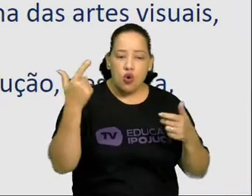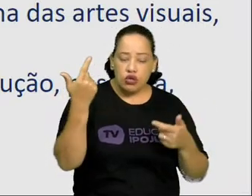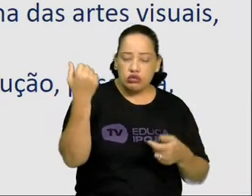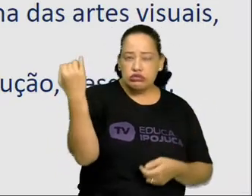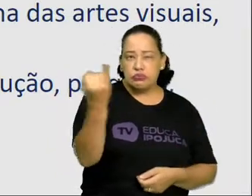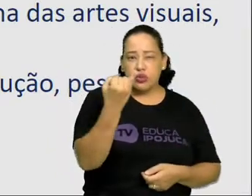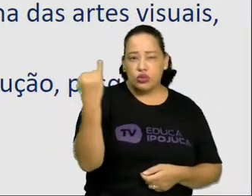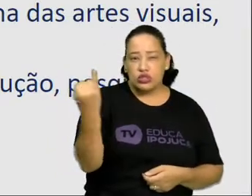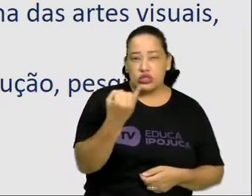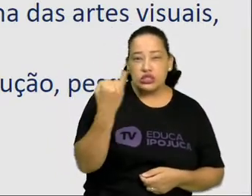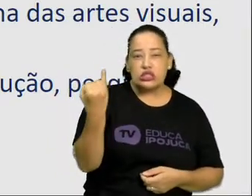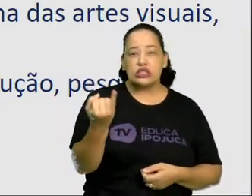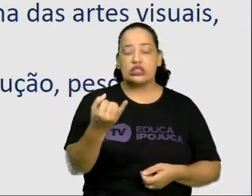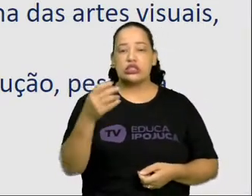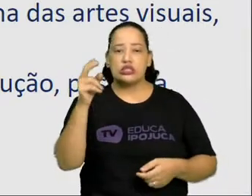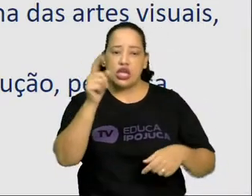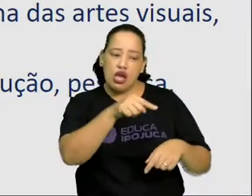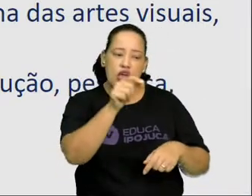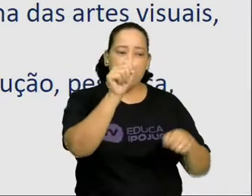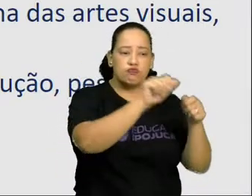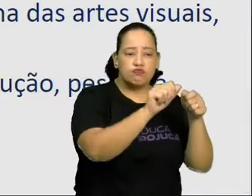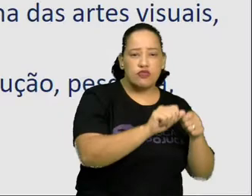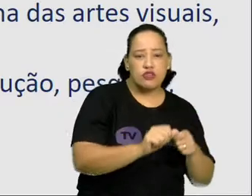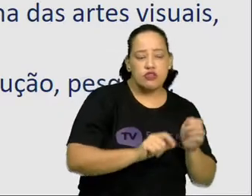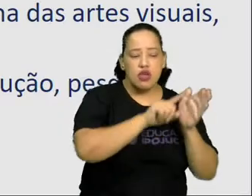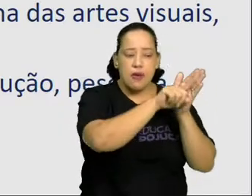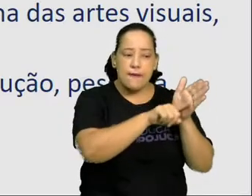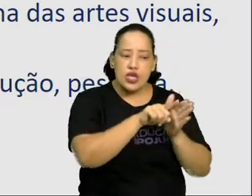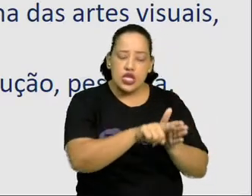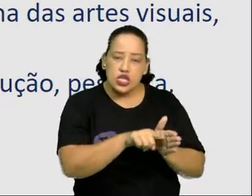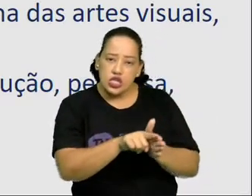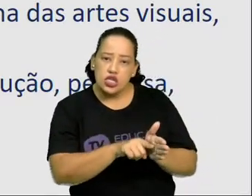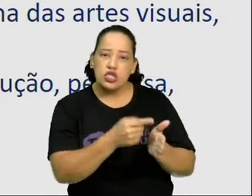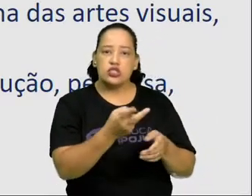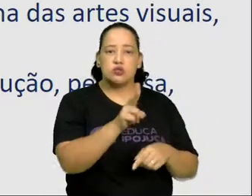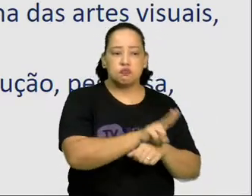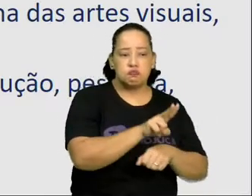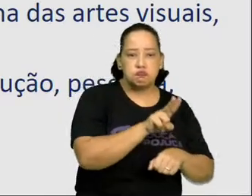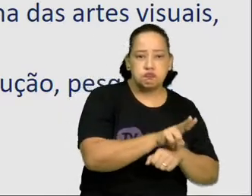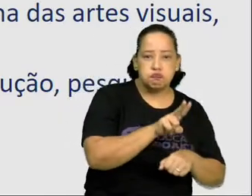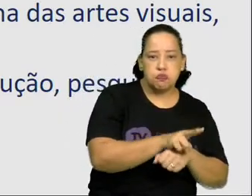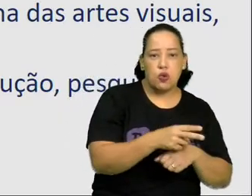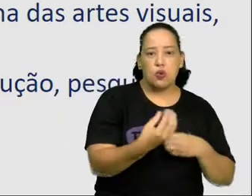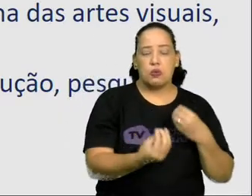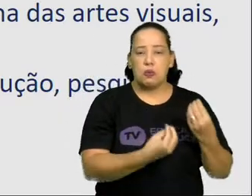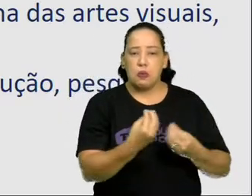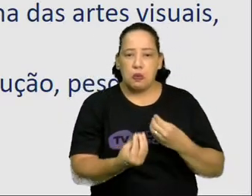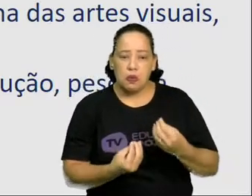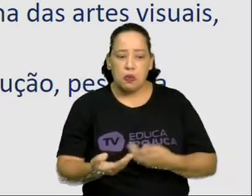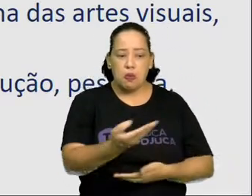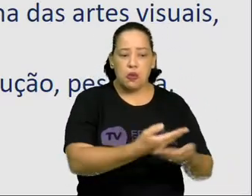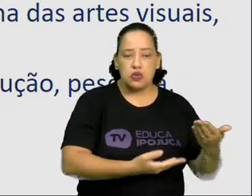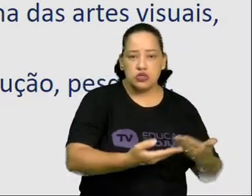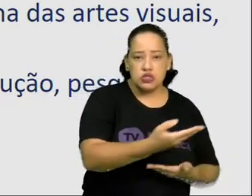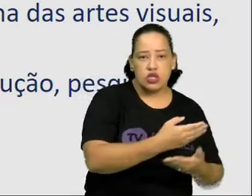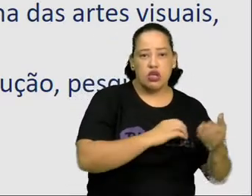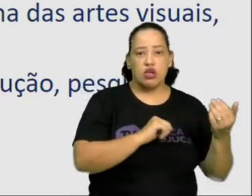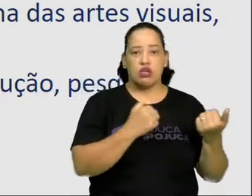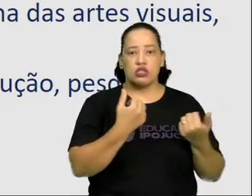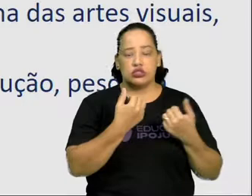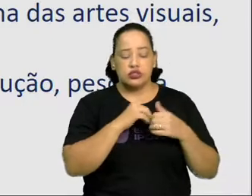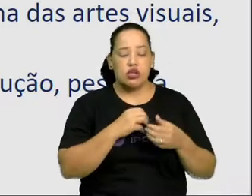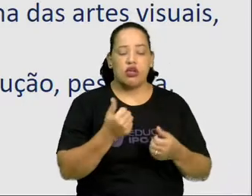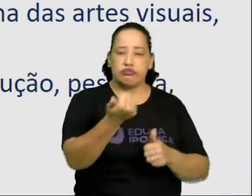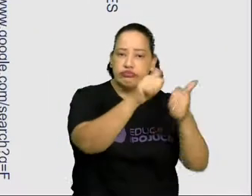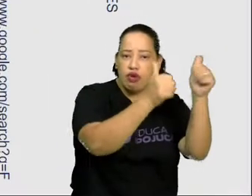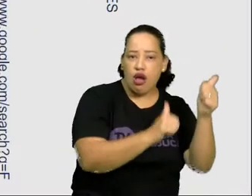quanto a sua produção, pesquisa, conservação, preservação e circulação de